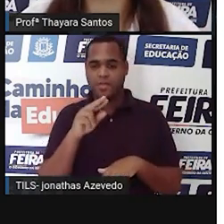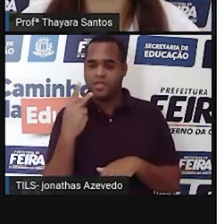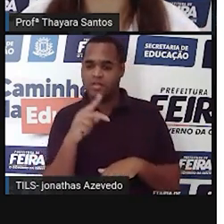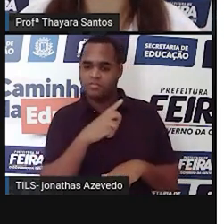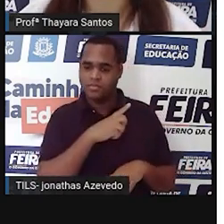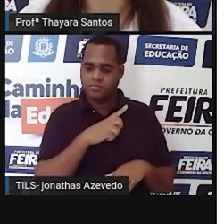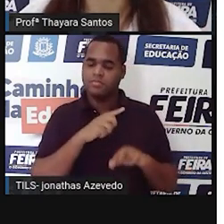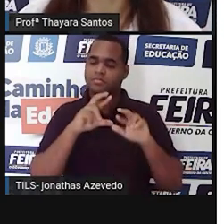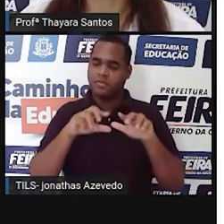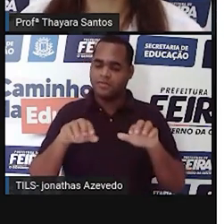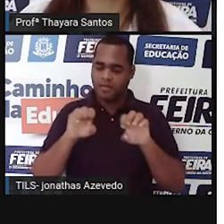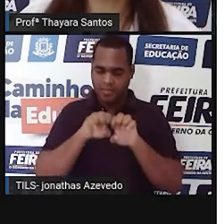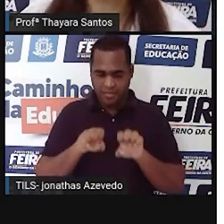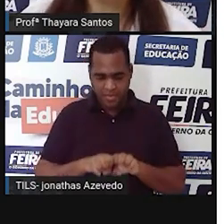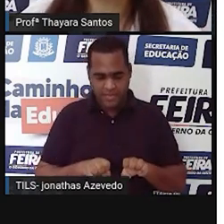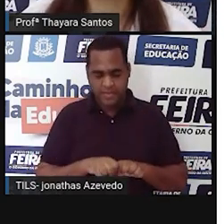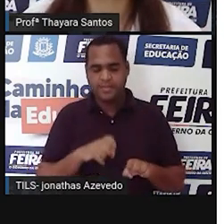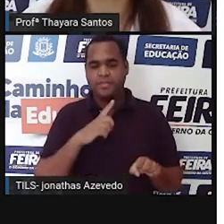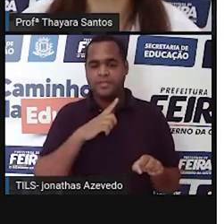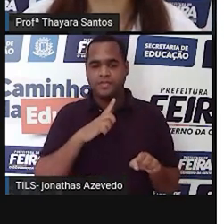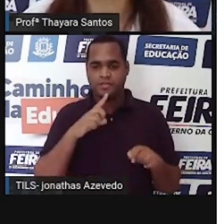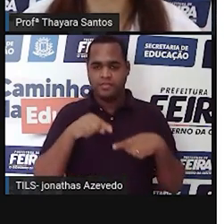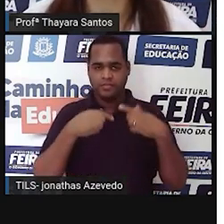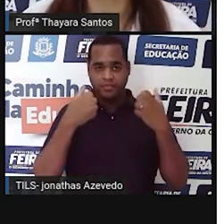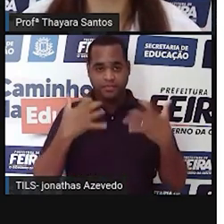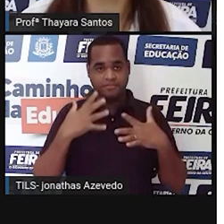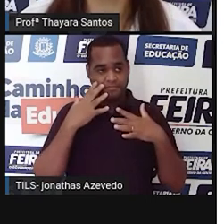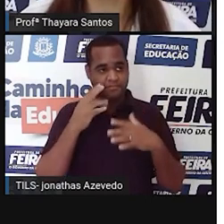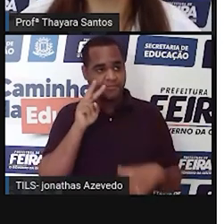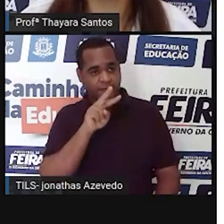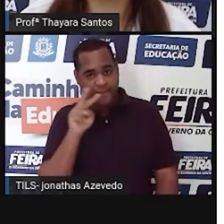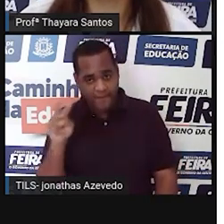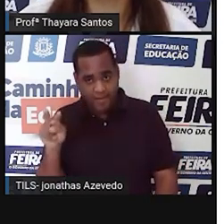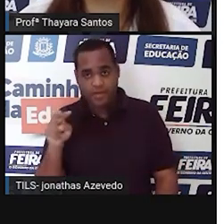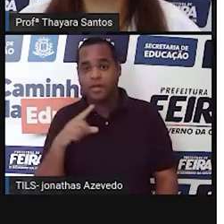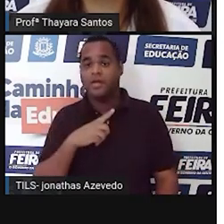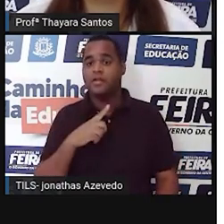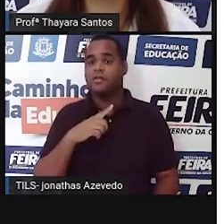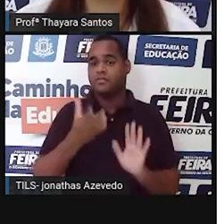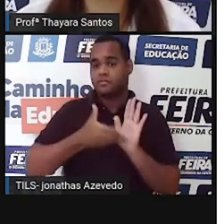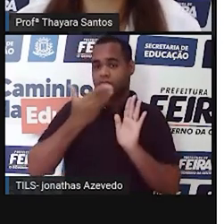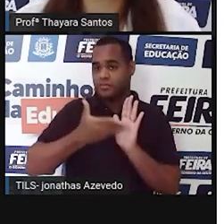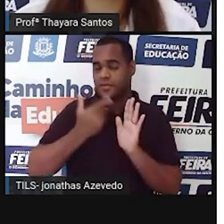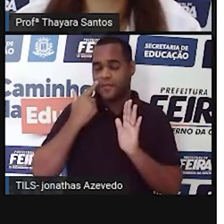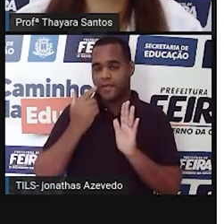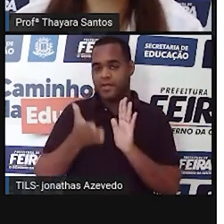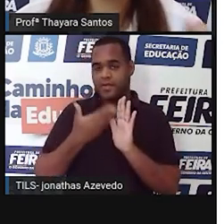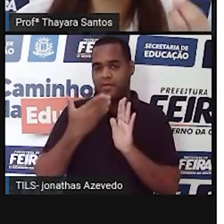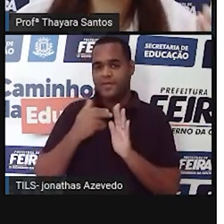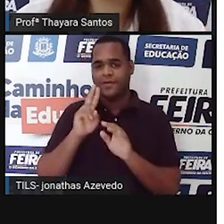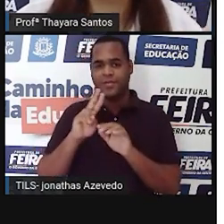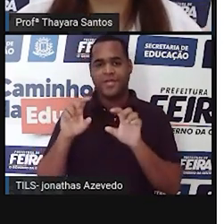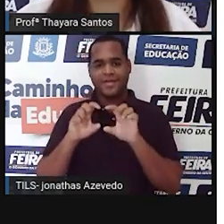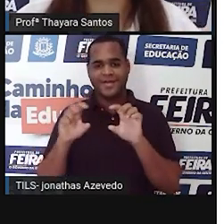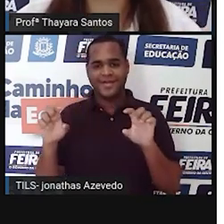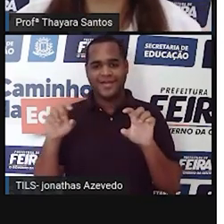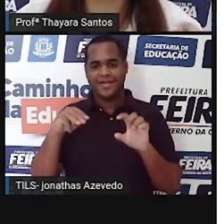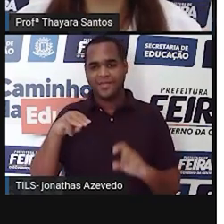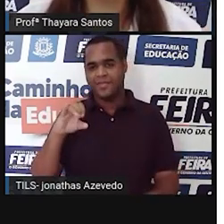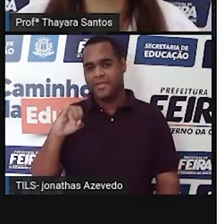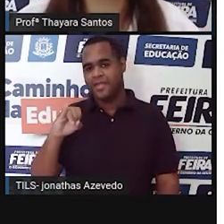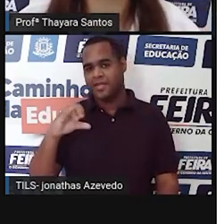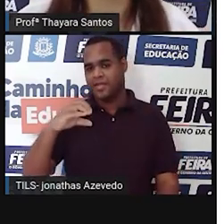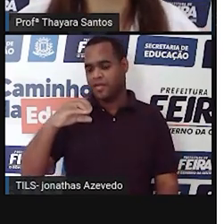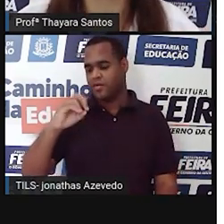estruturas. E, depois dessa observação, ele acabou publicando um livro dele, que é o Micrografia. Se a gente fosse